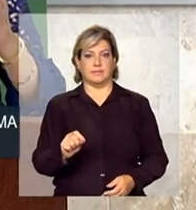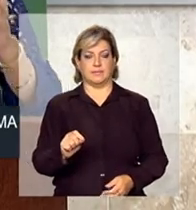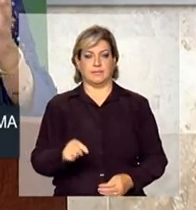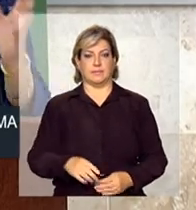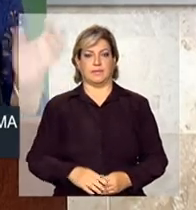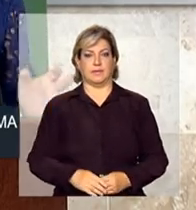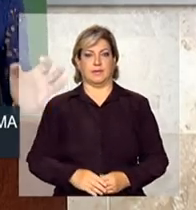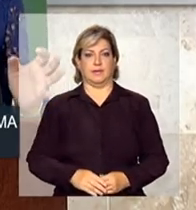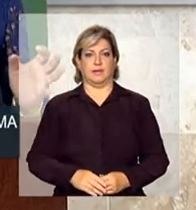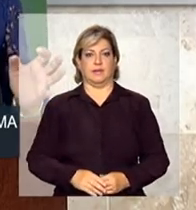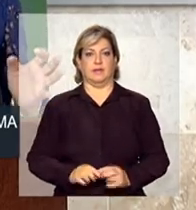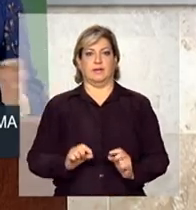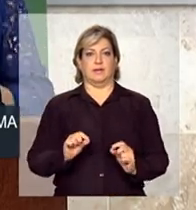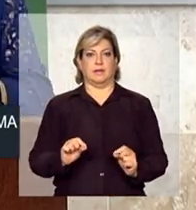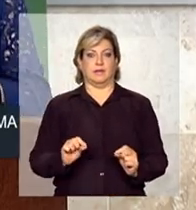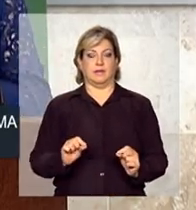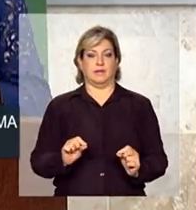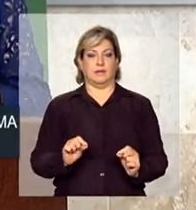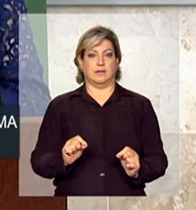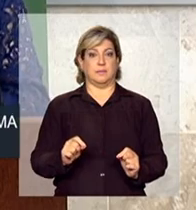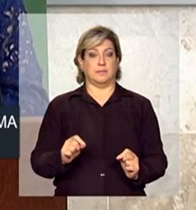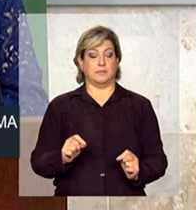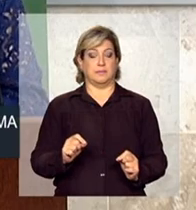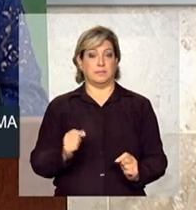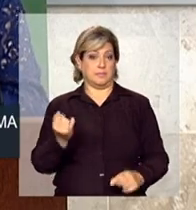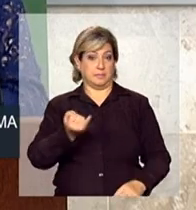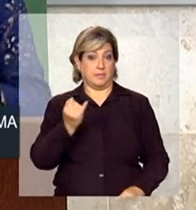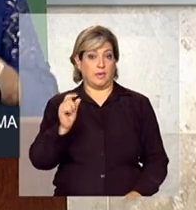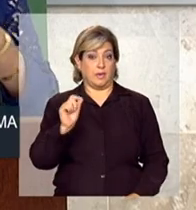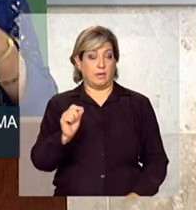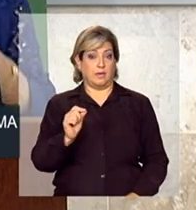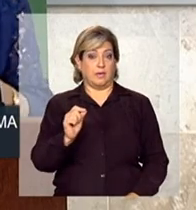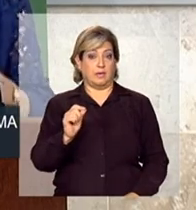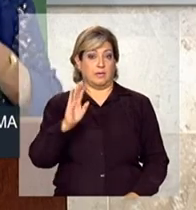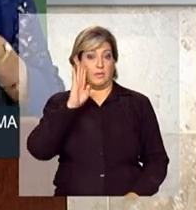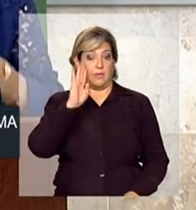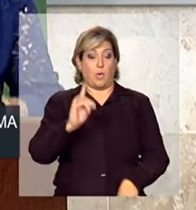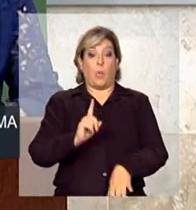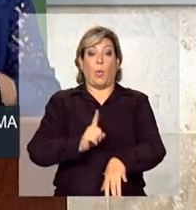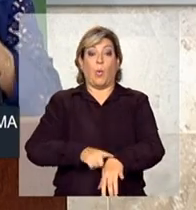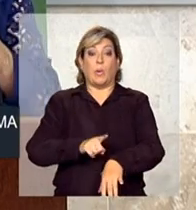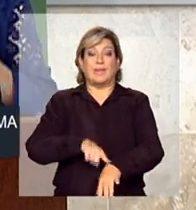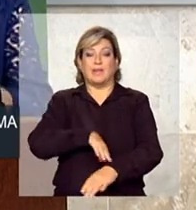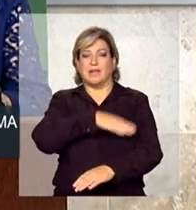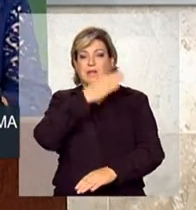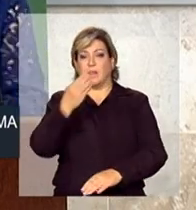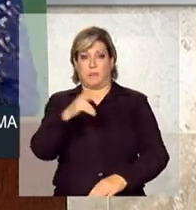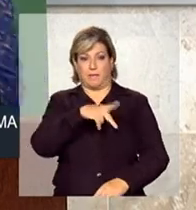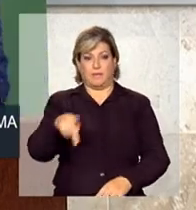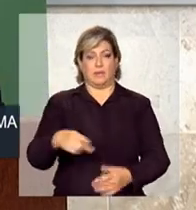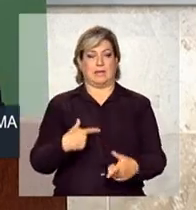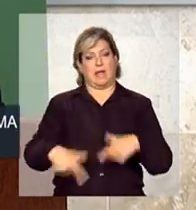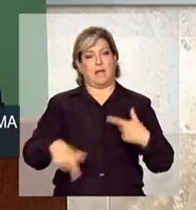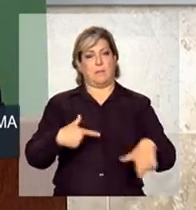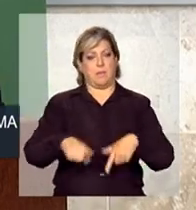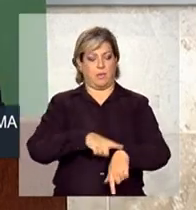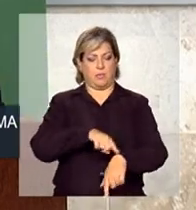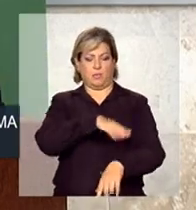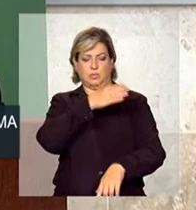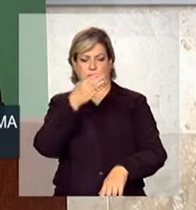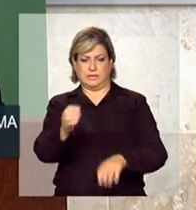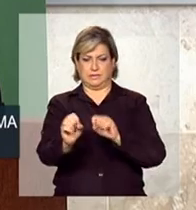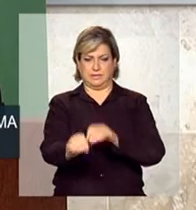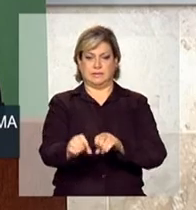que significam a destinação do tempo de trabalho do professor para a